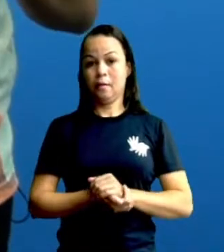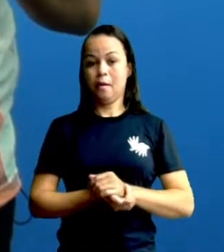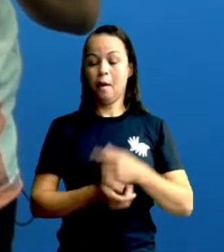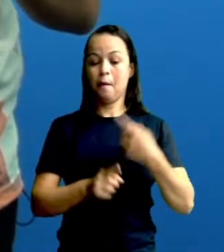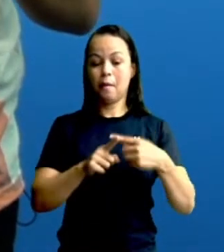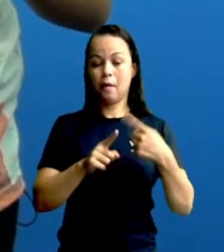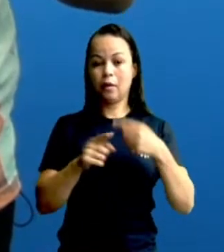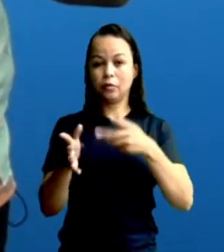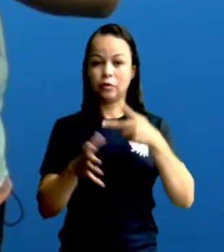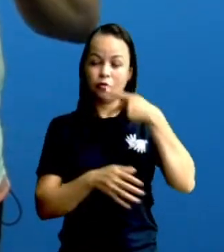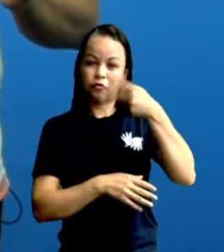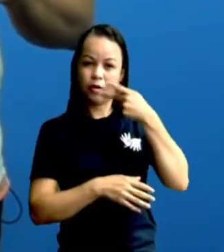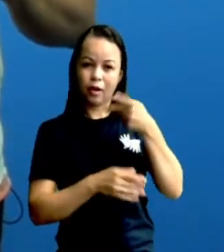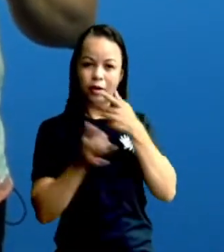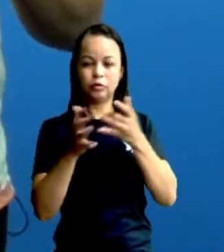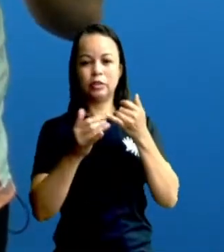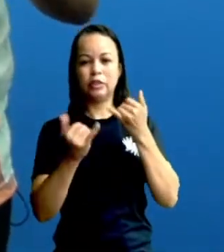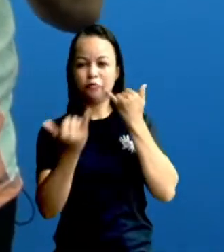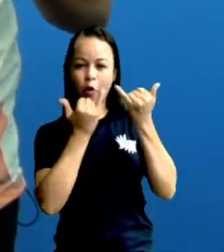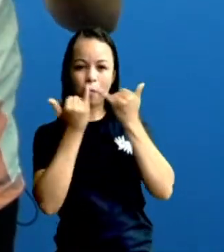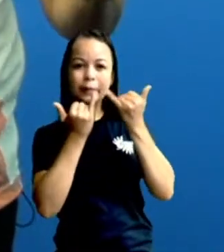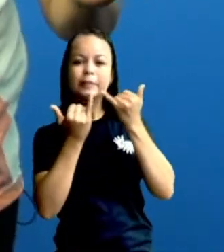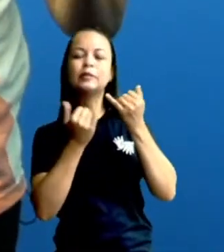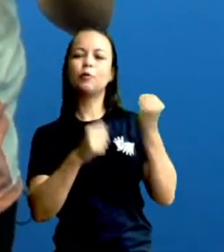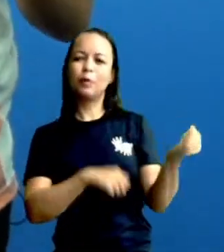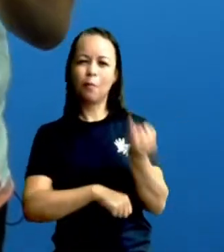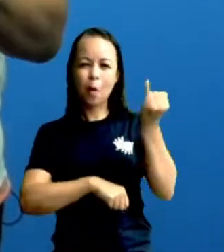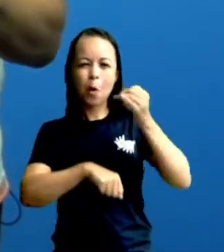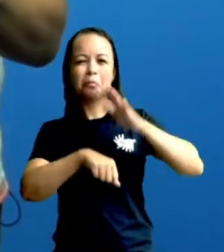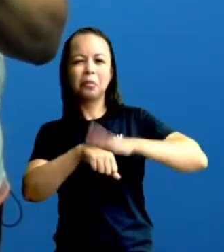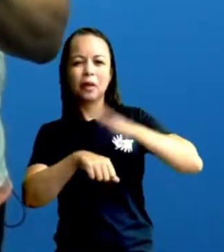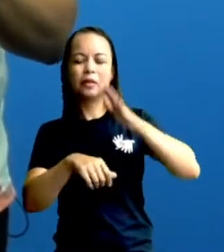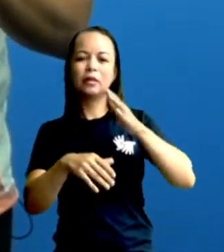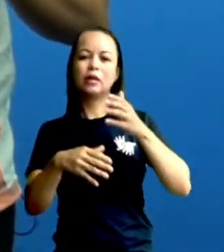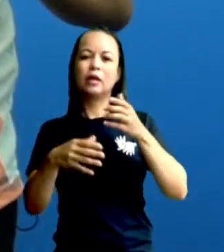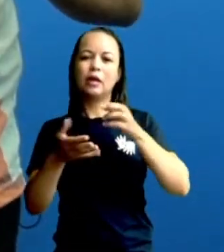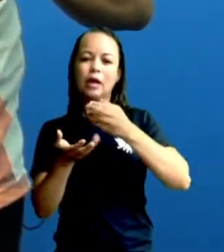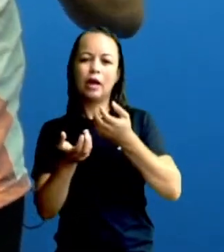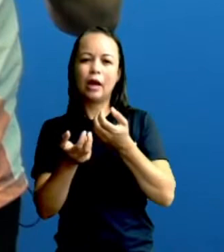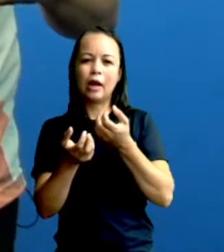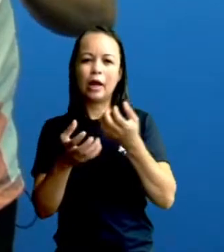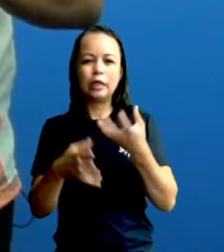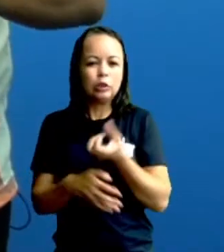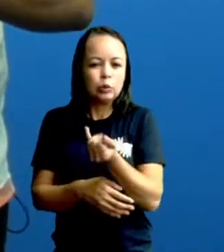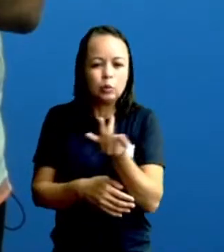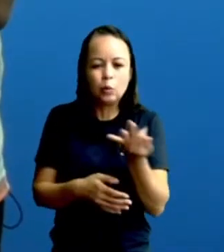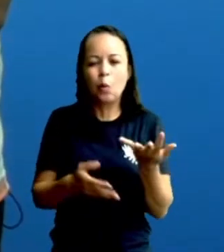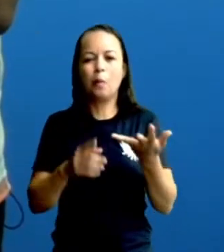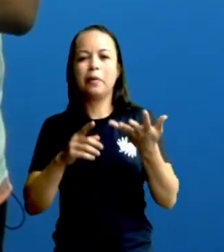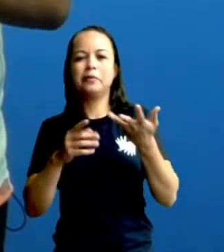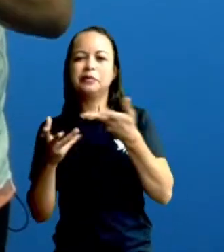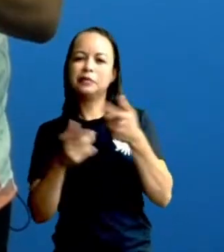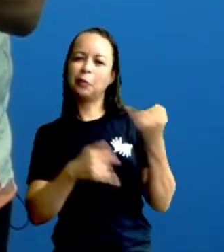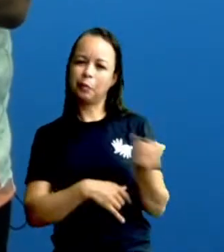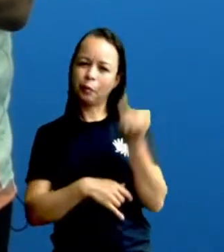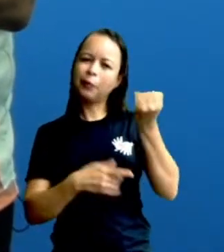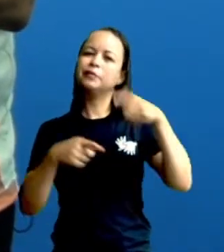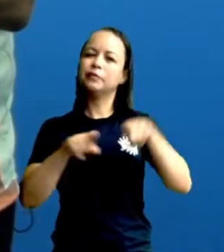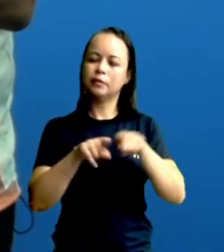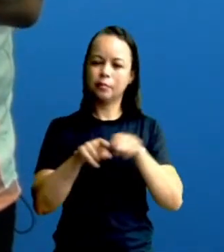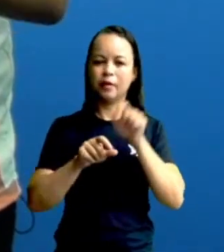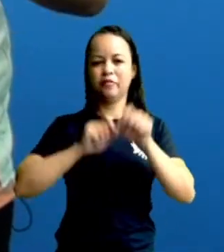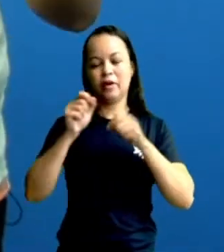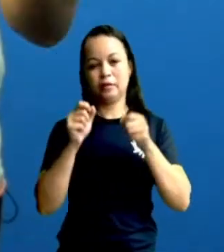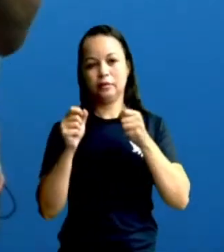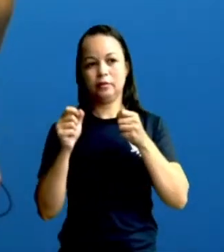informação, informação é importante? É. Dados são importantes? São também. Mas se eu tenho dados e tenho informações e faço o tratamento